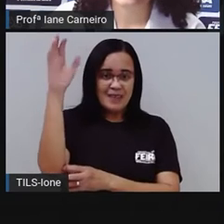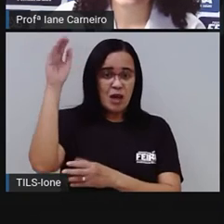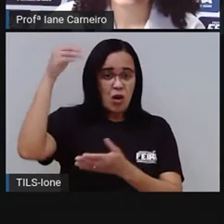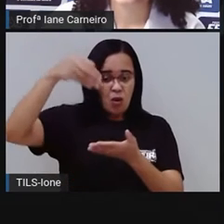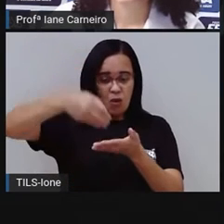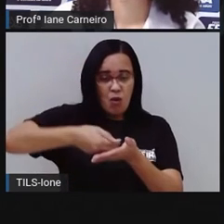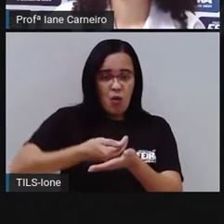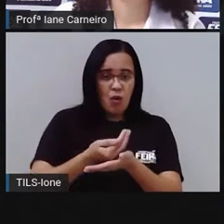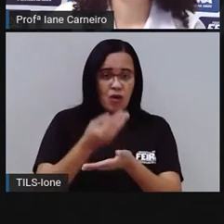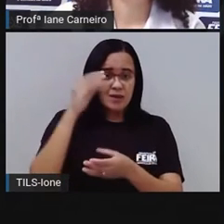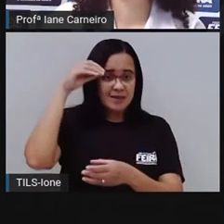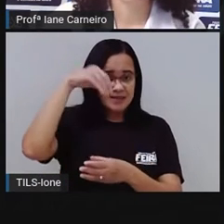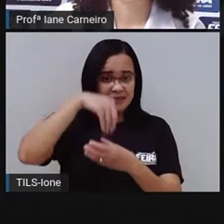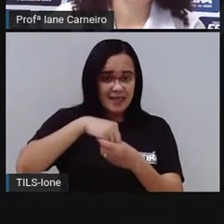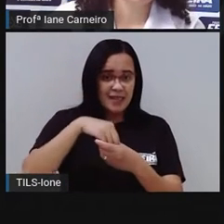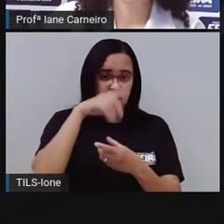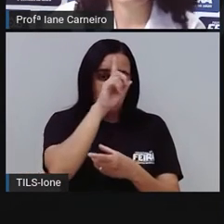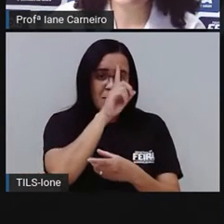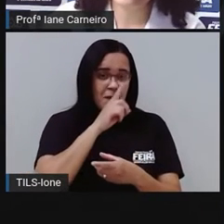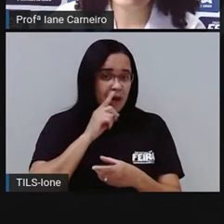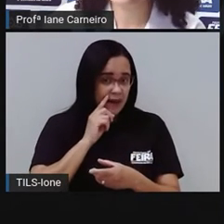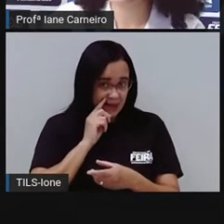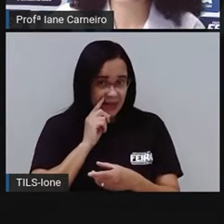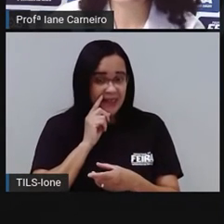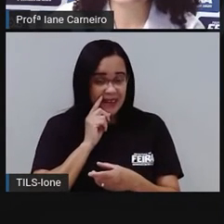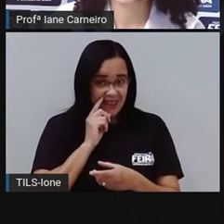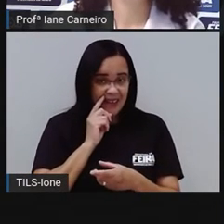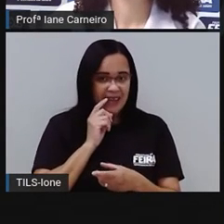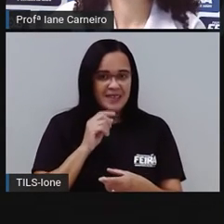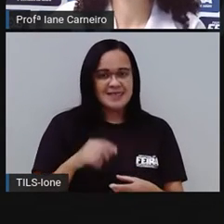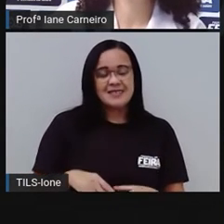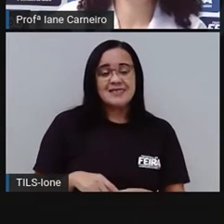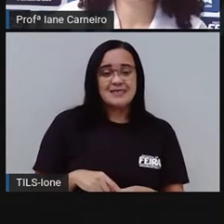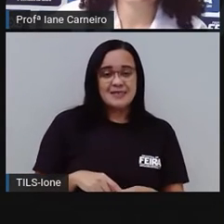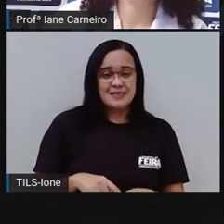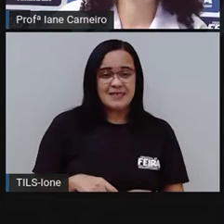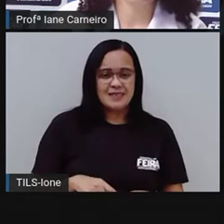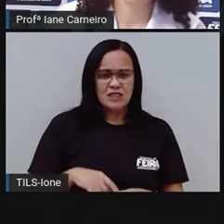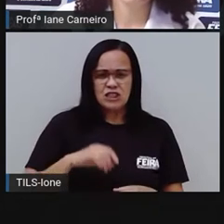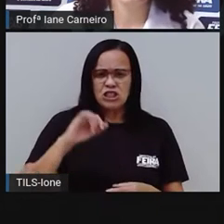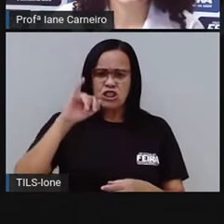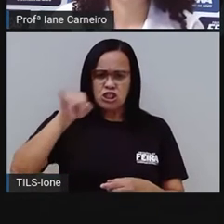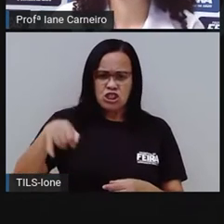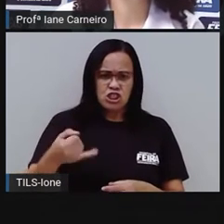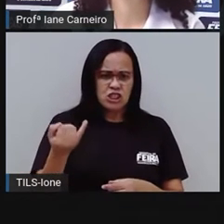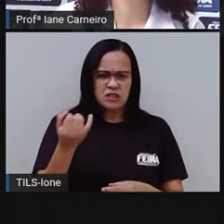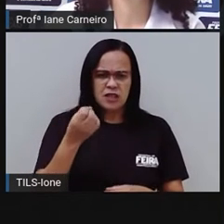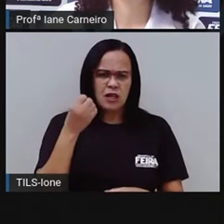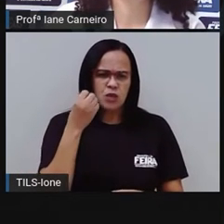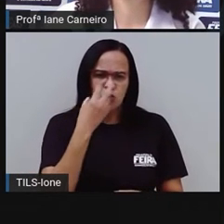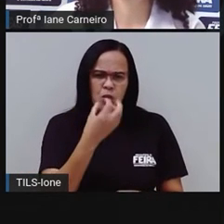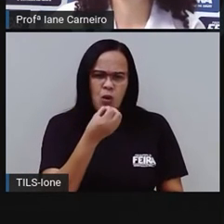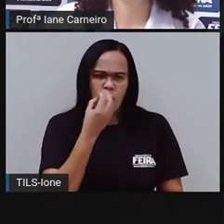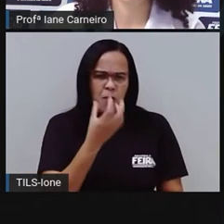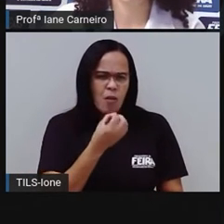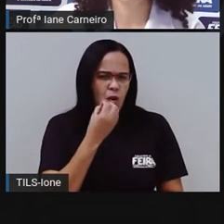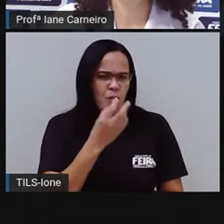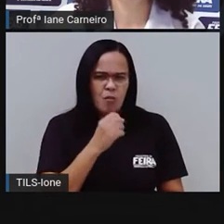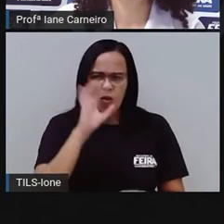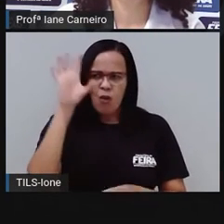é amarela. Quem a prova não se zanga. Não se zanga. Em janeiro está madura. Tempo bom para